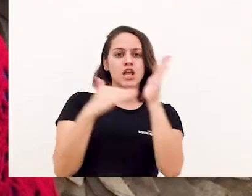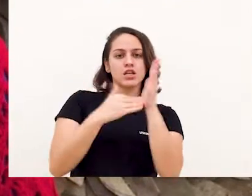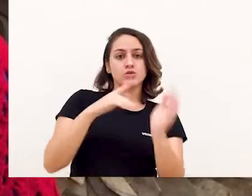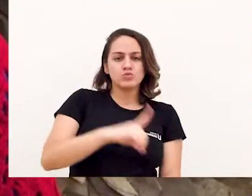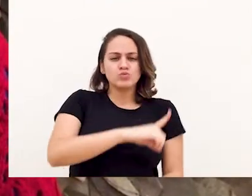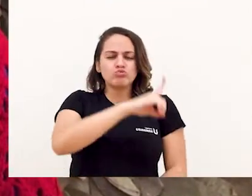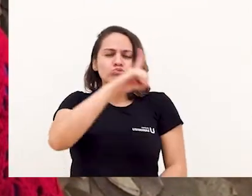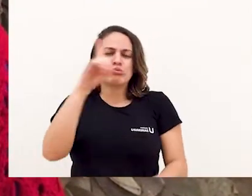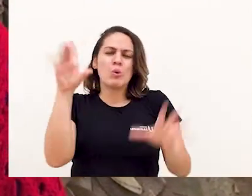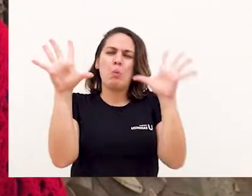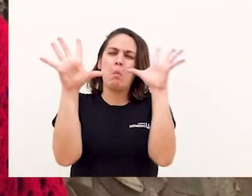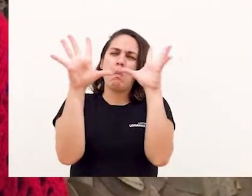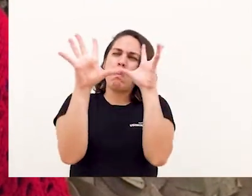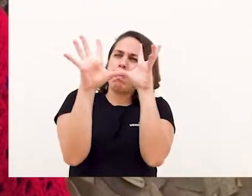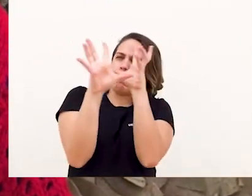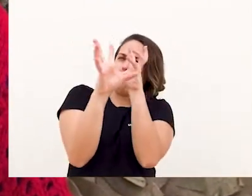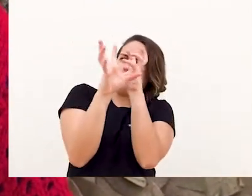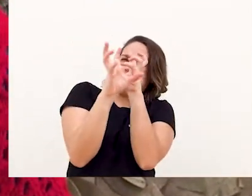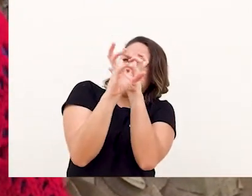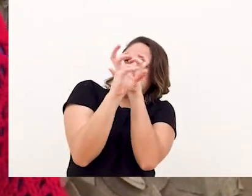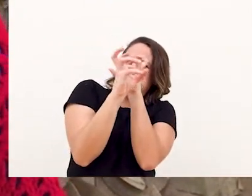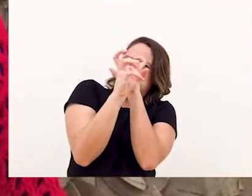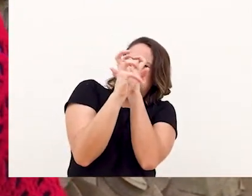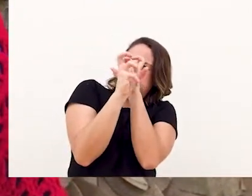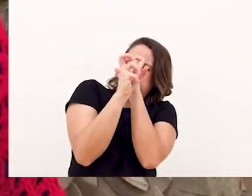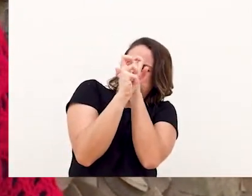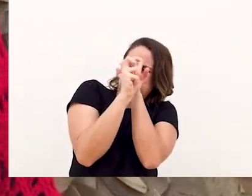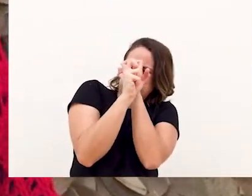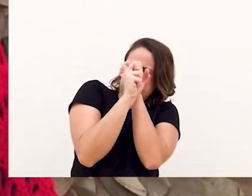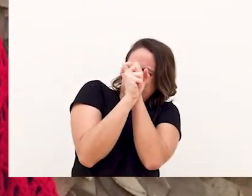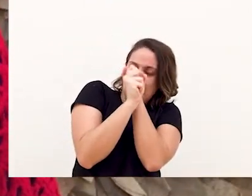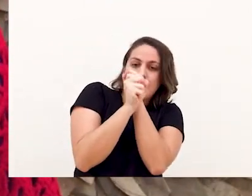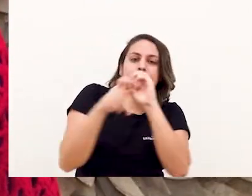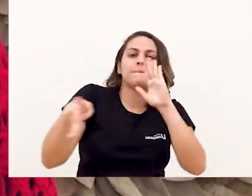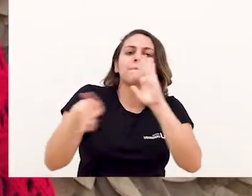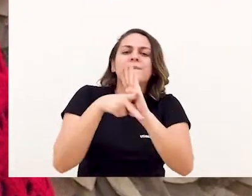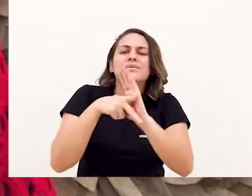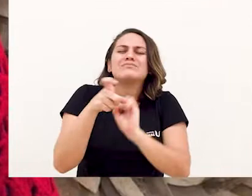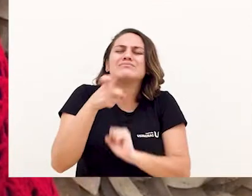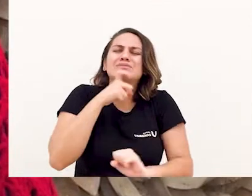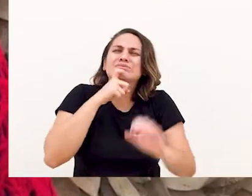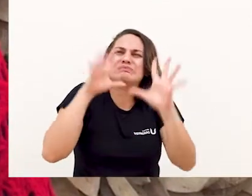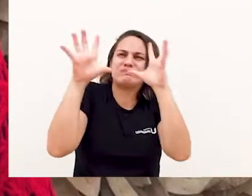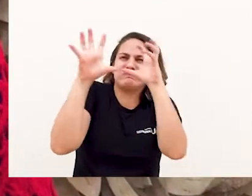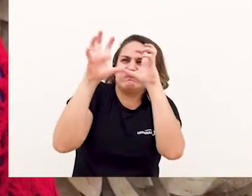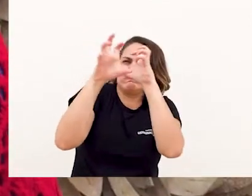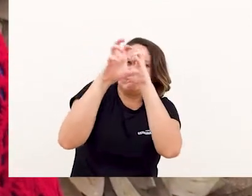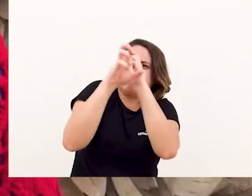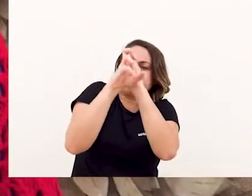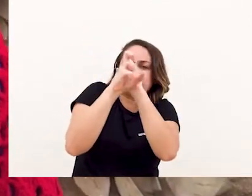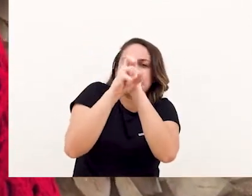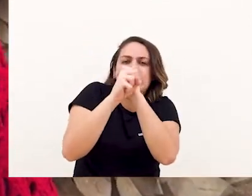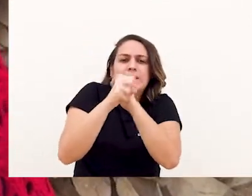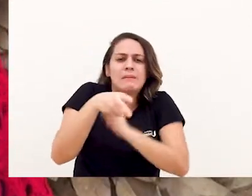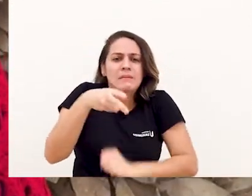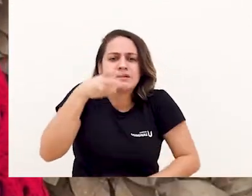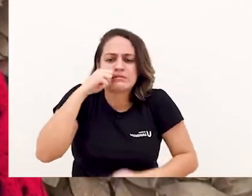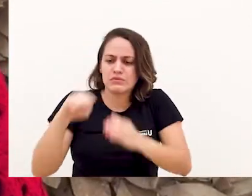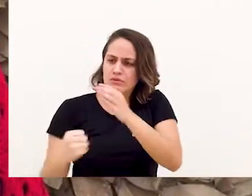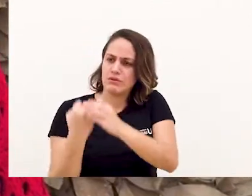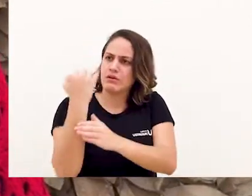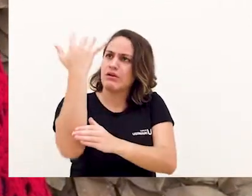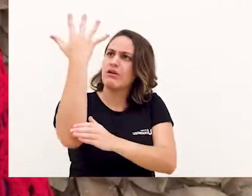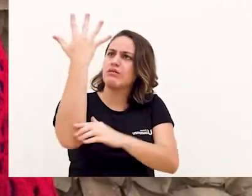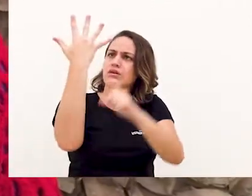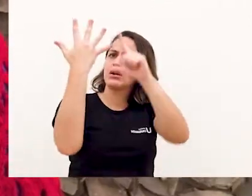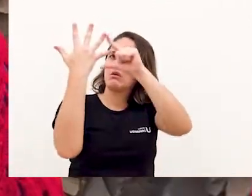Até que num dia cinzento, envelhecido, desses dias típicos de inverno, ela percebeu que ela era